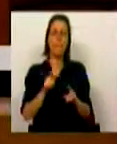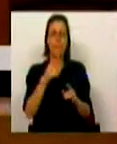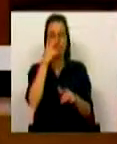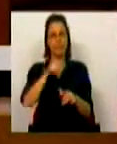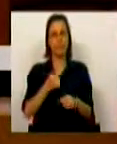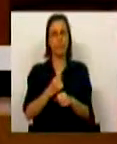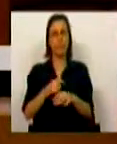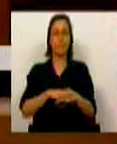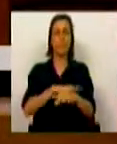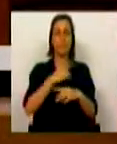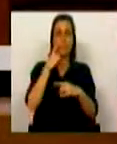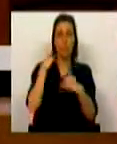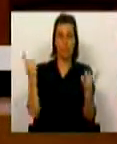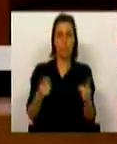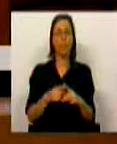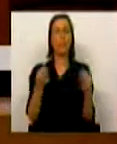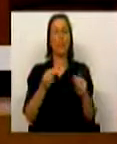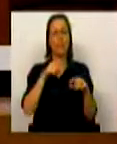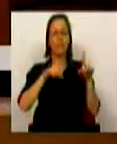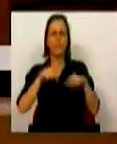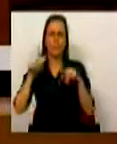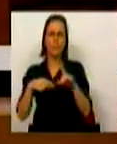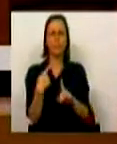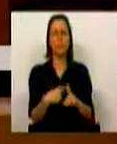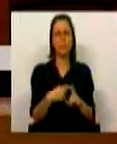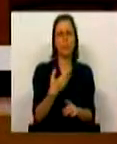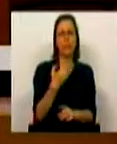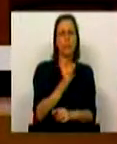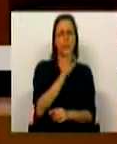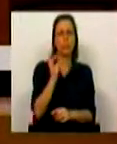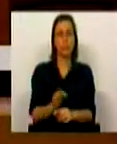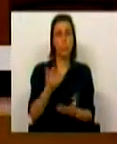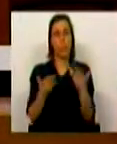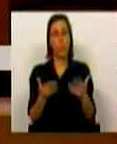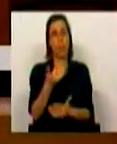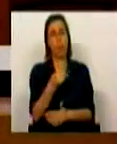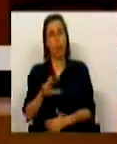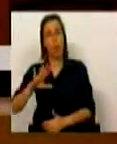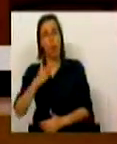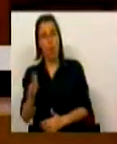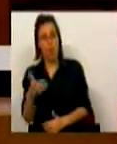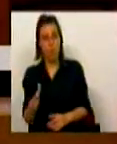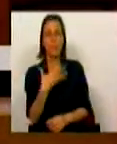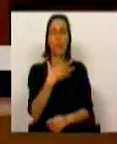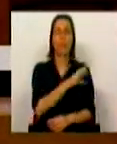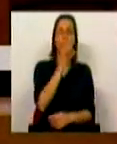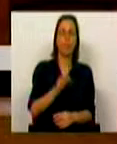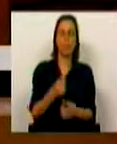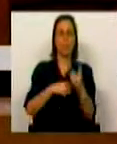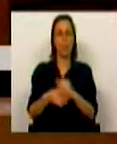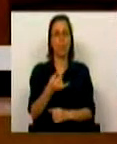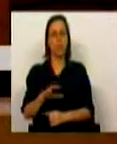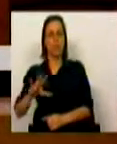trabalhadores na Administração Pública teve uma variação positiva de 7% face a 2011 e de 5% face a